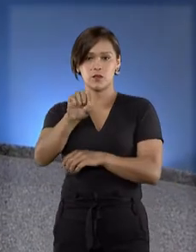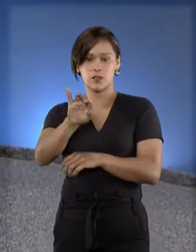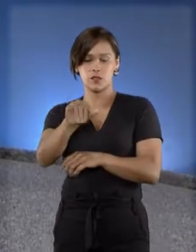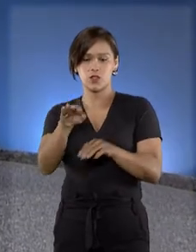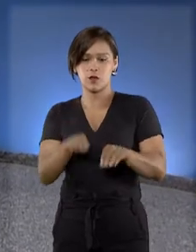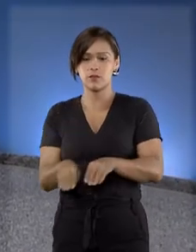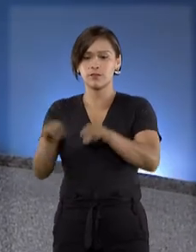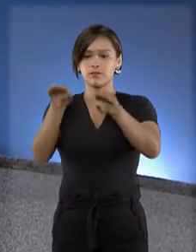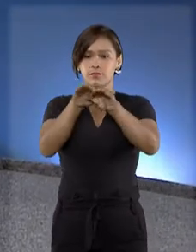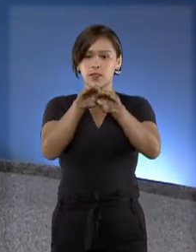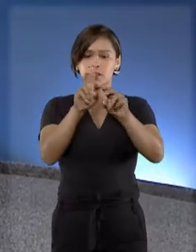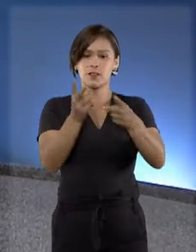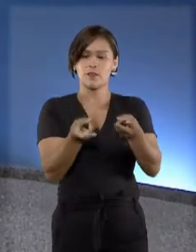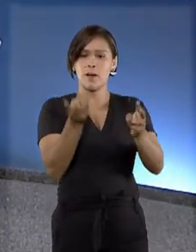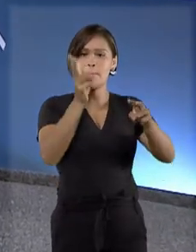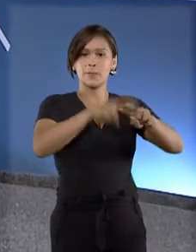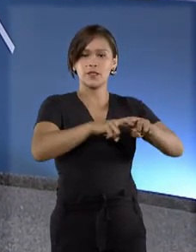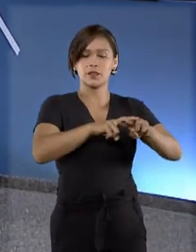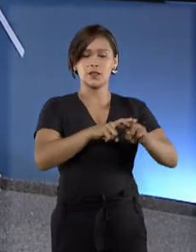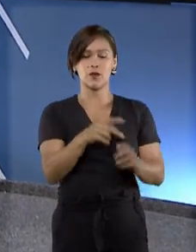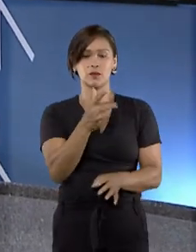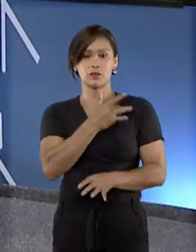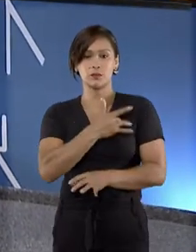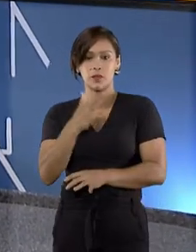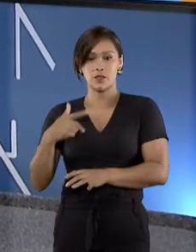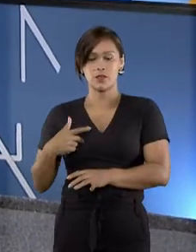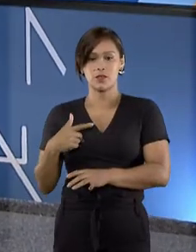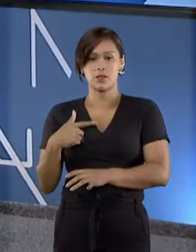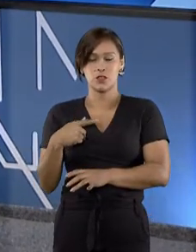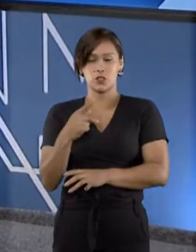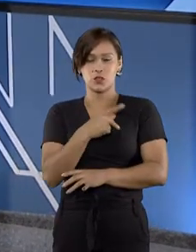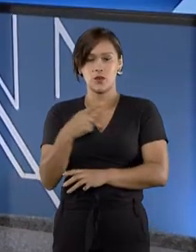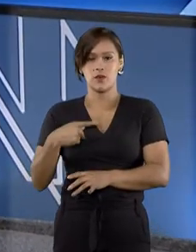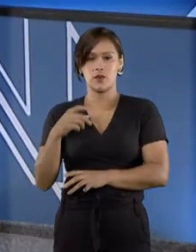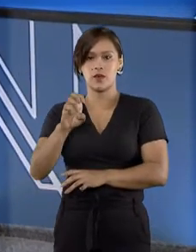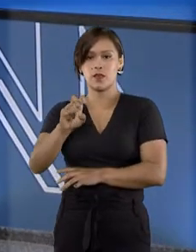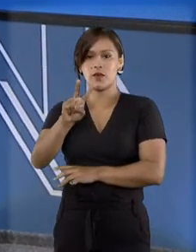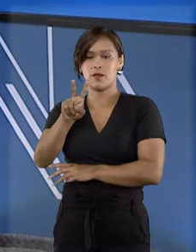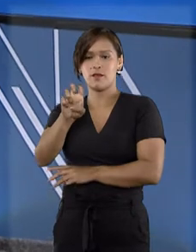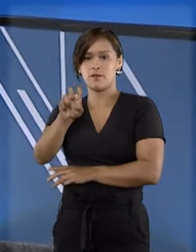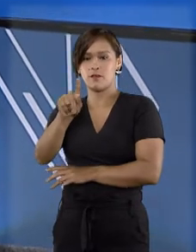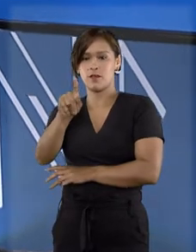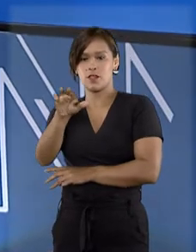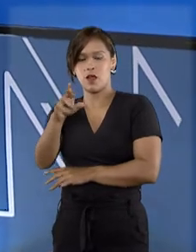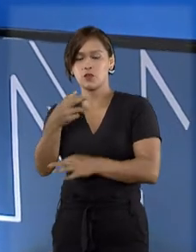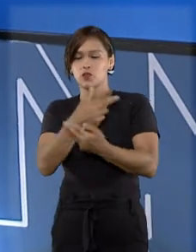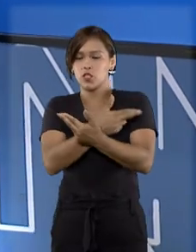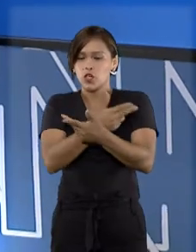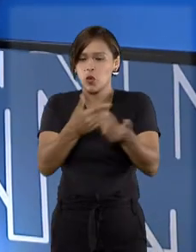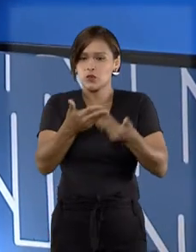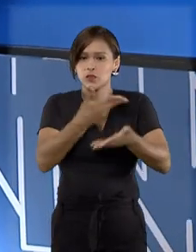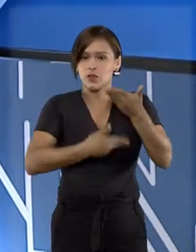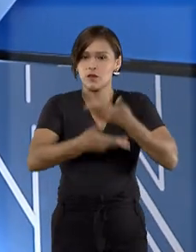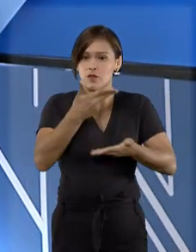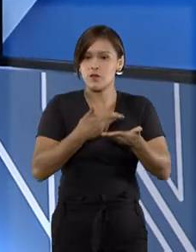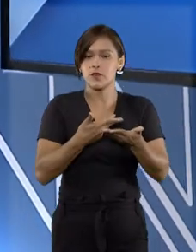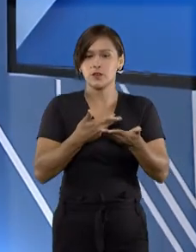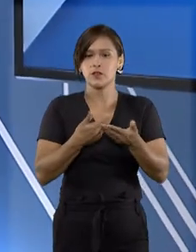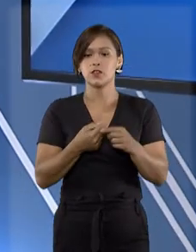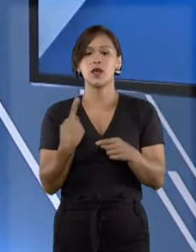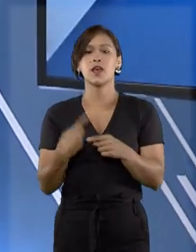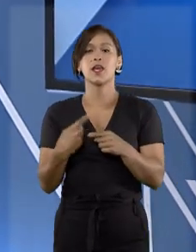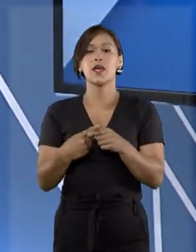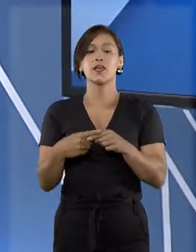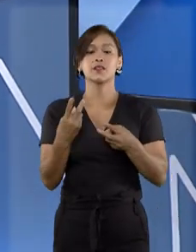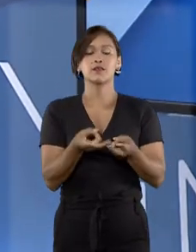STJ manteve a prisão preventiva do pastor Everaldo e de outros investigados na Operação Placebo. O